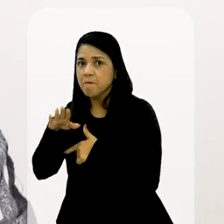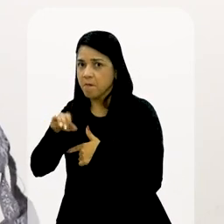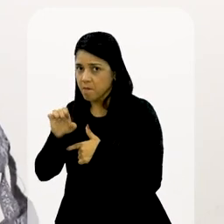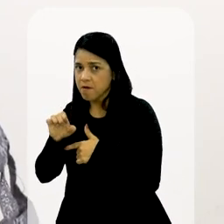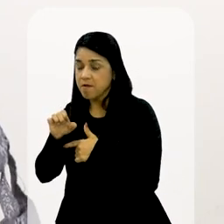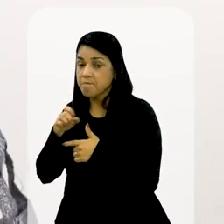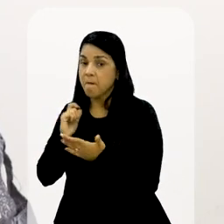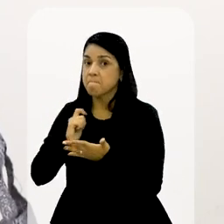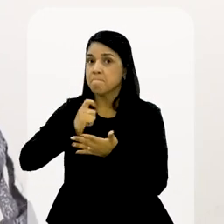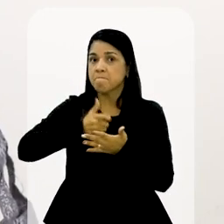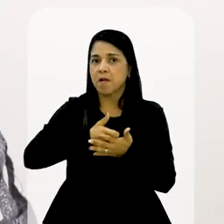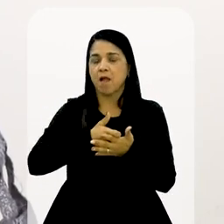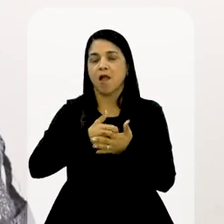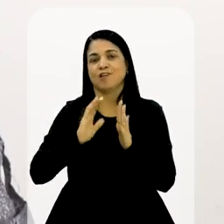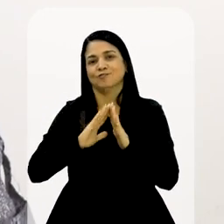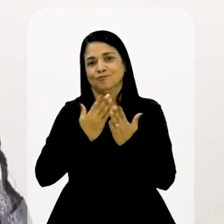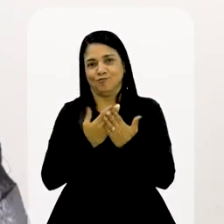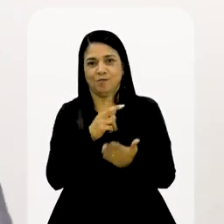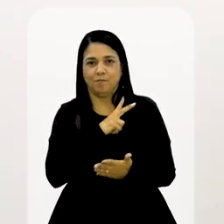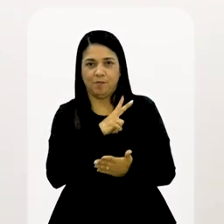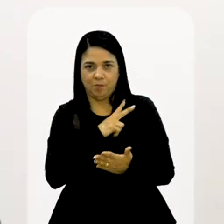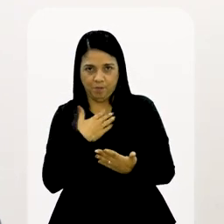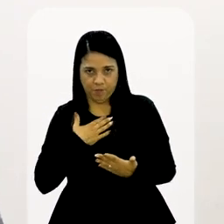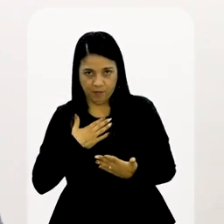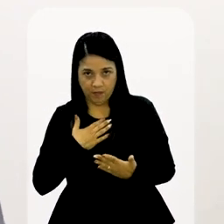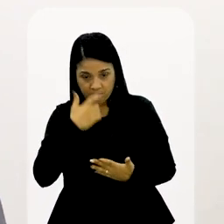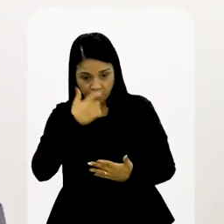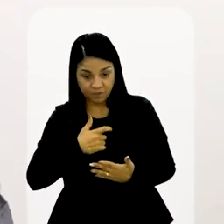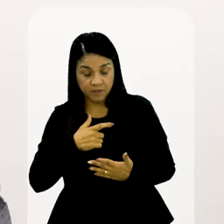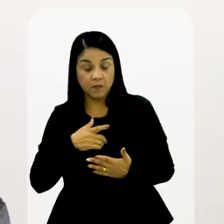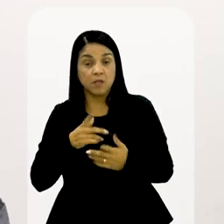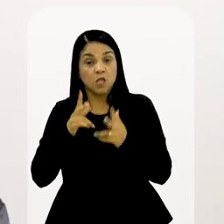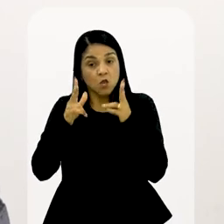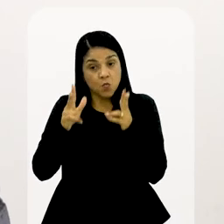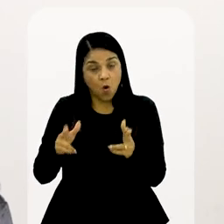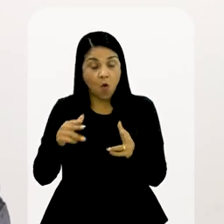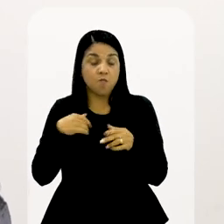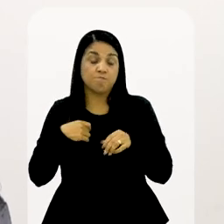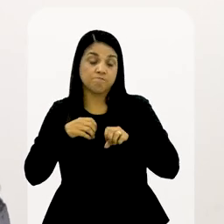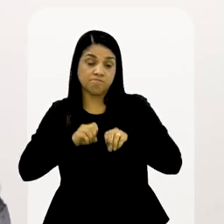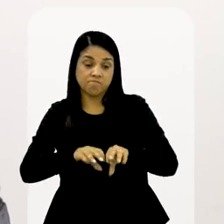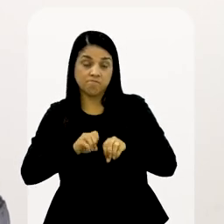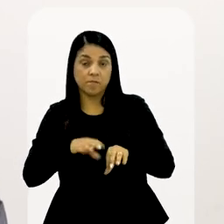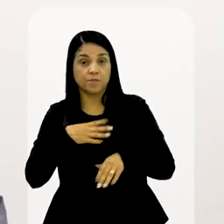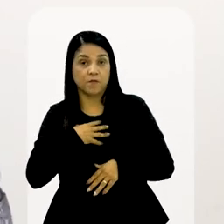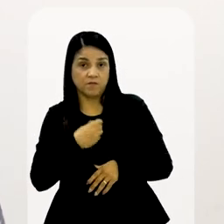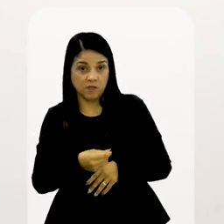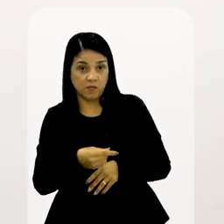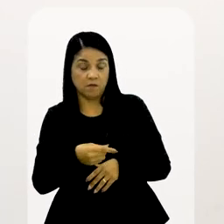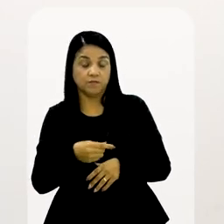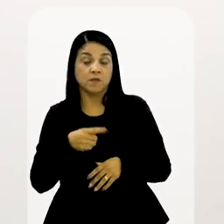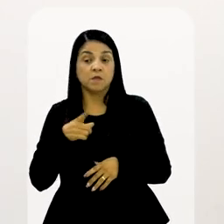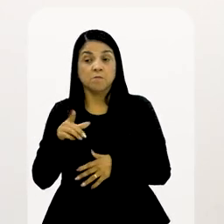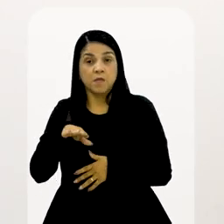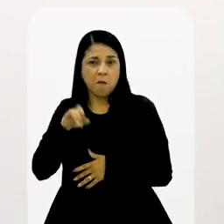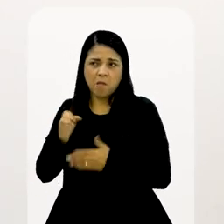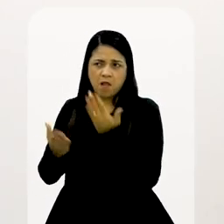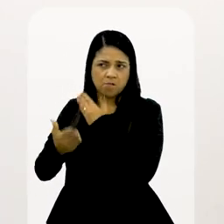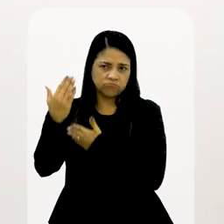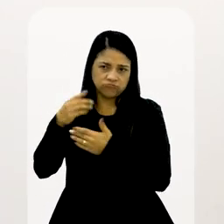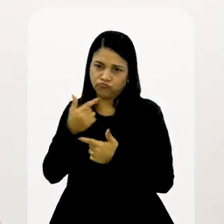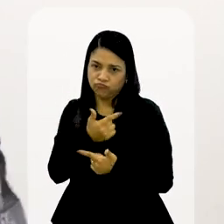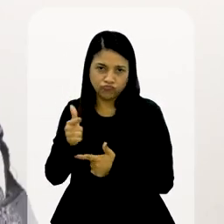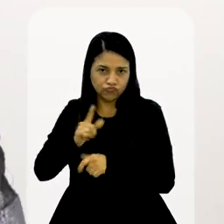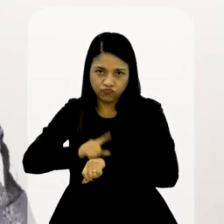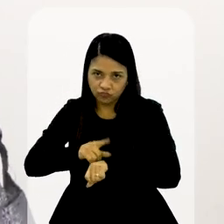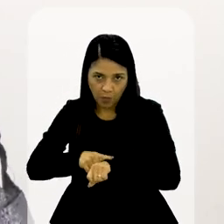filha do mesmo jeito. Só que minha mãe, na época, ela não tinha tempo para participar da minha vida. E eu